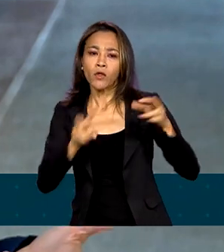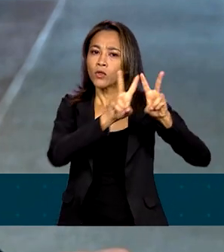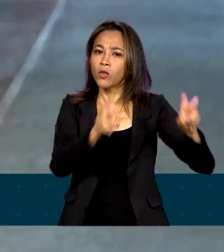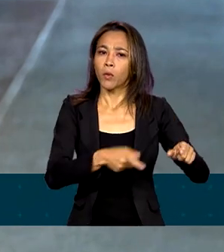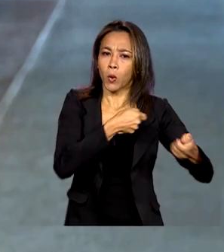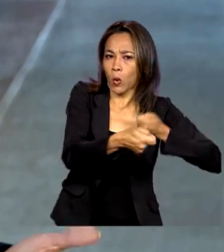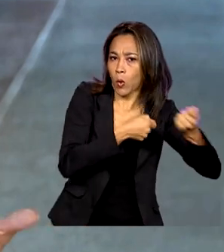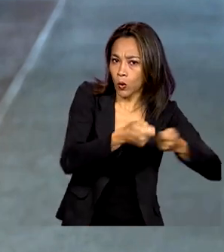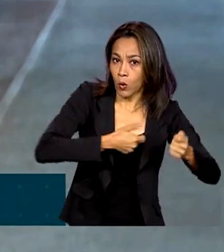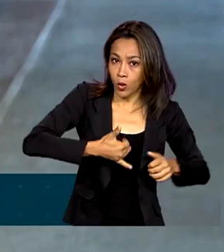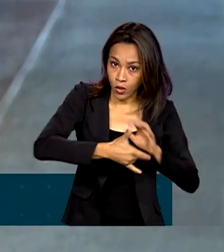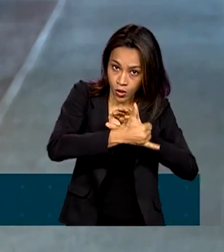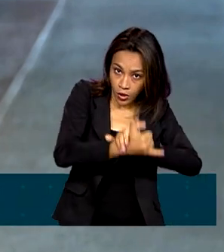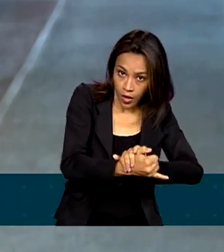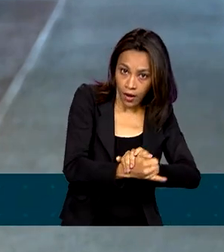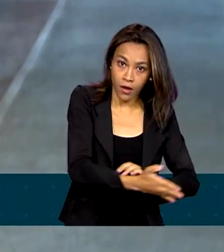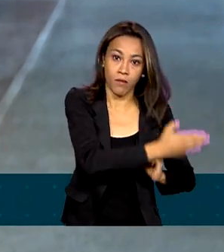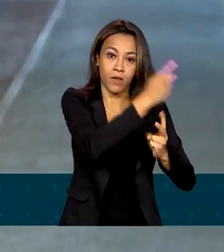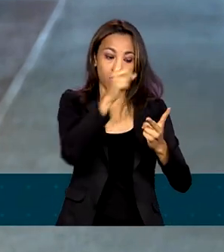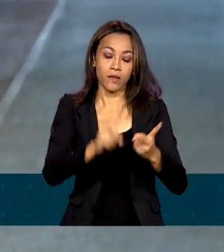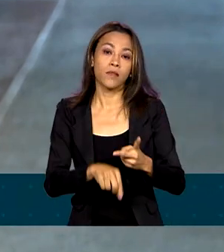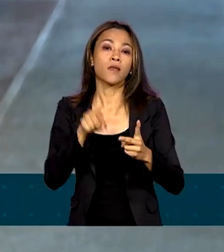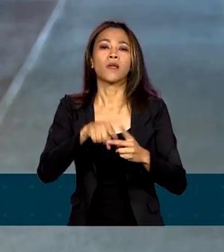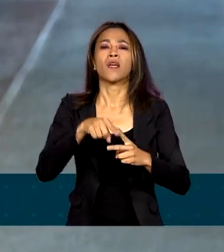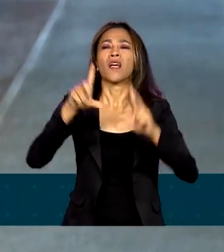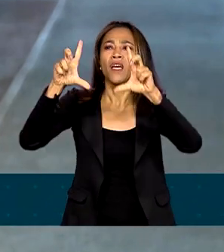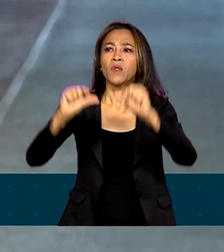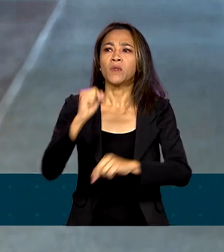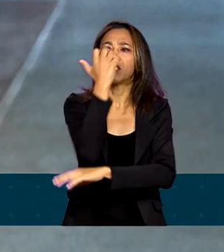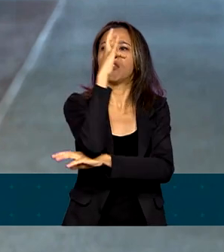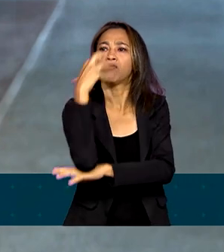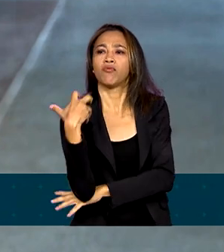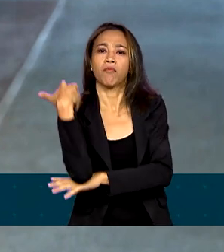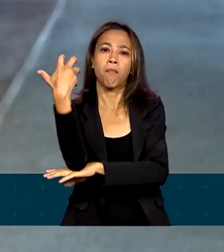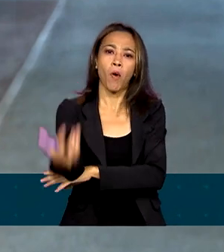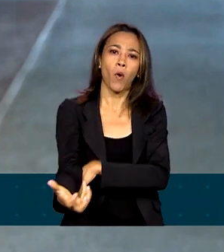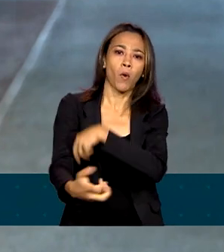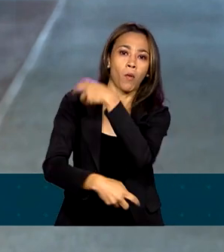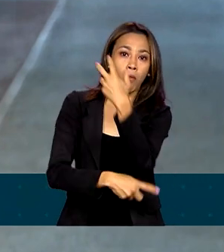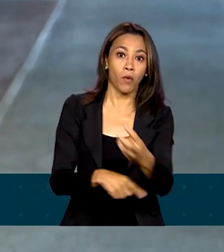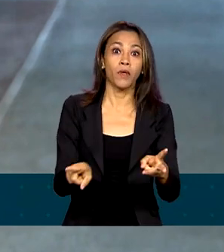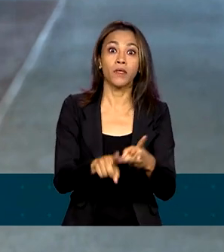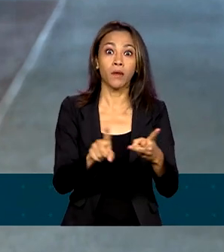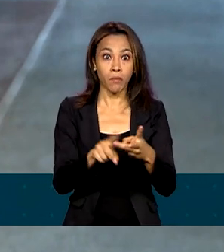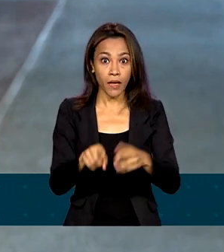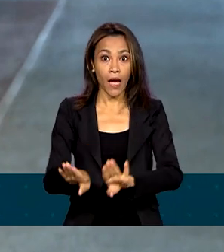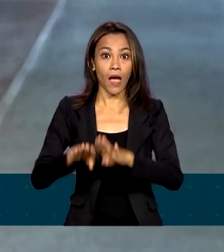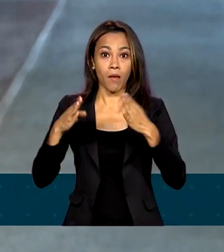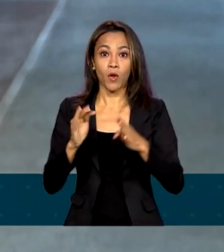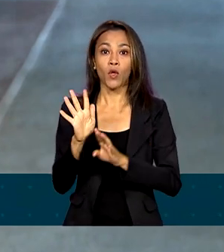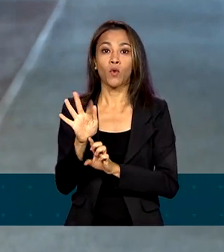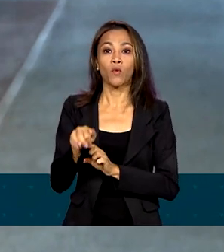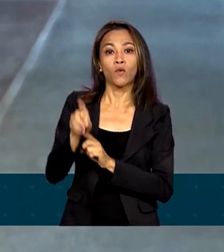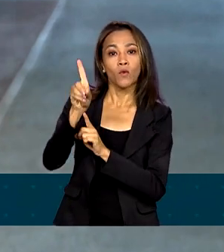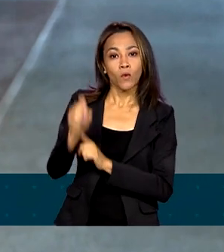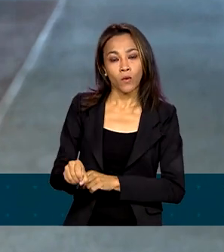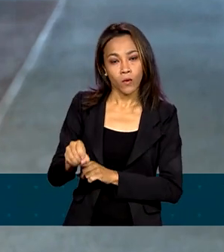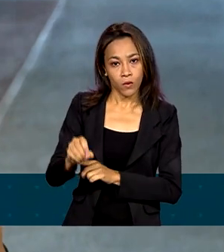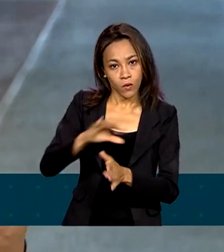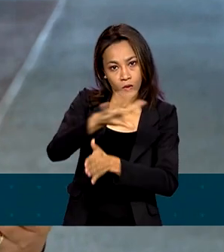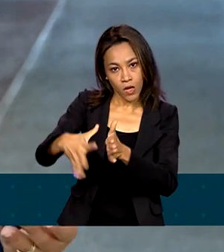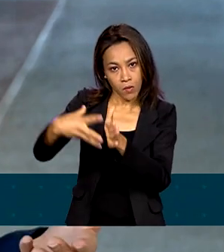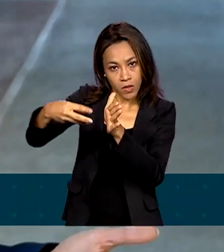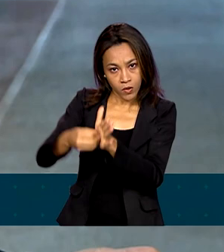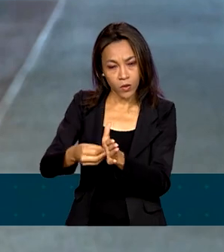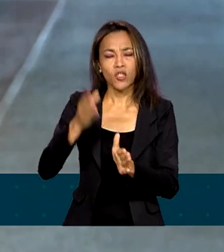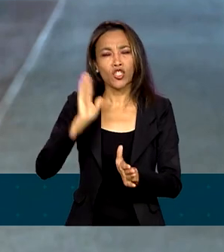mais severa, a restituição do combate ao desmatamento e a reativação do fundo Amazônia. Ele também destacou temas que